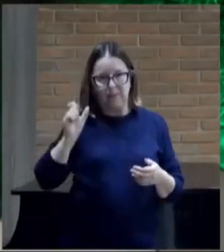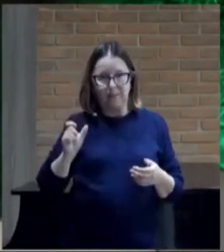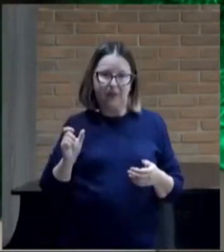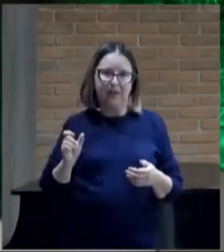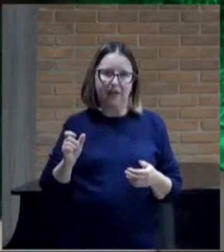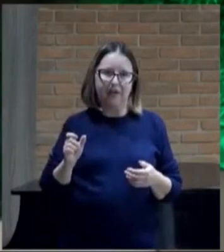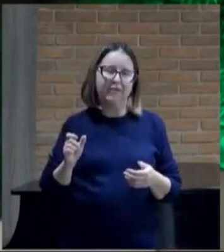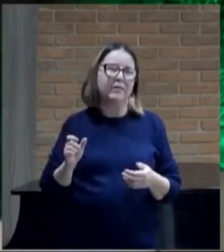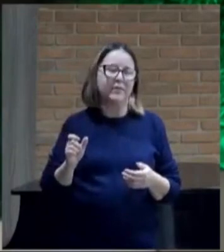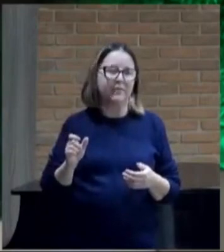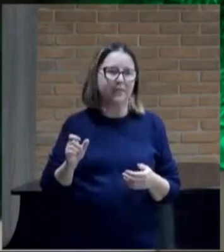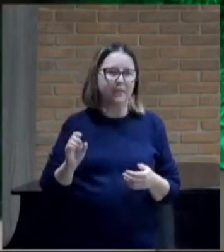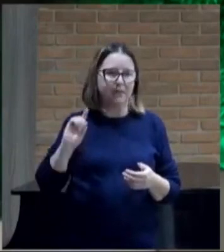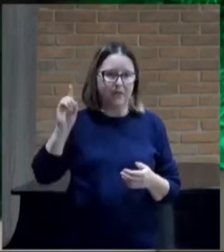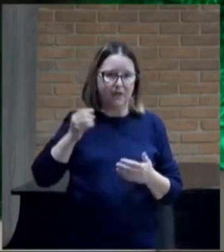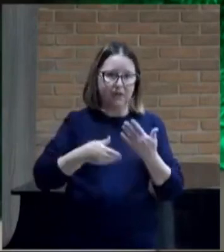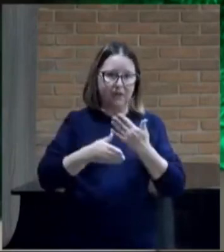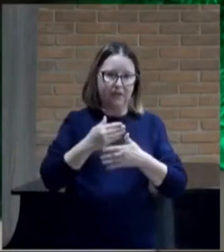o tal,